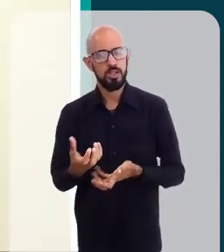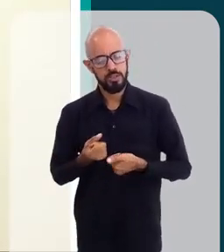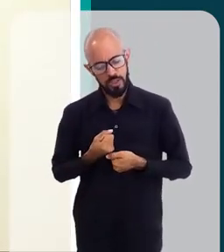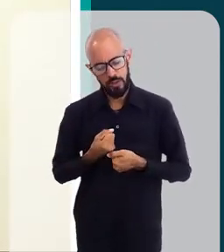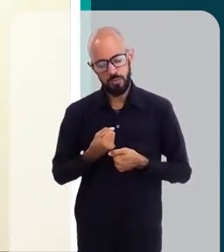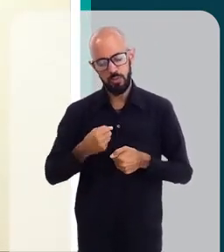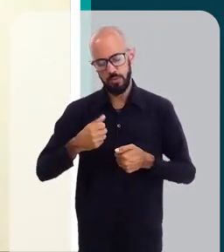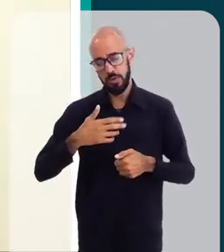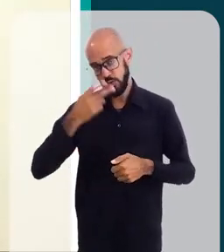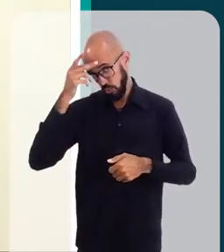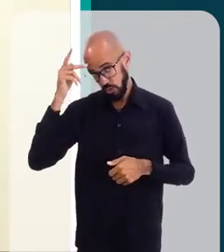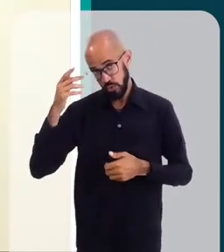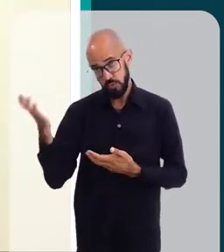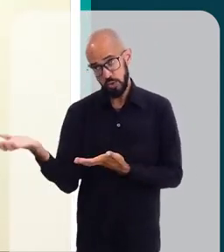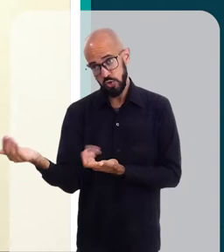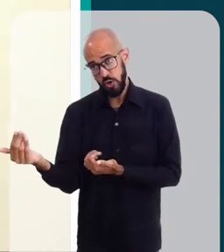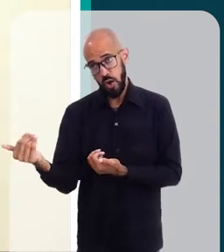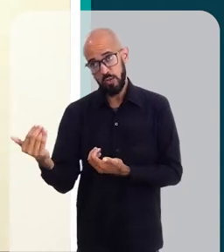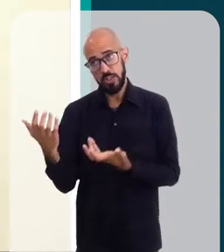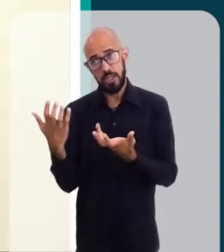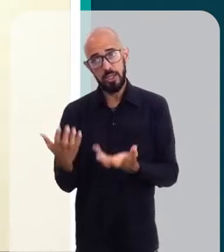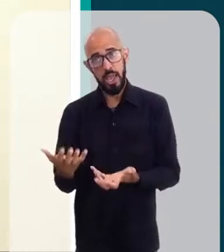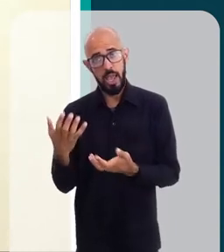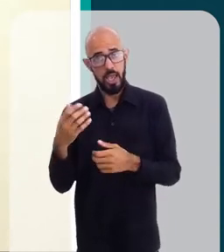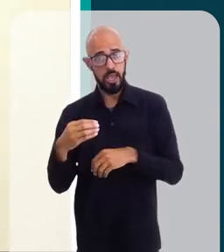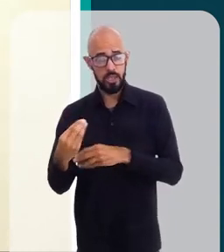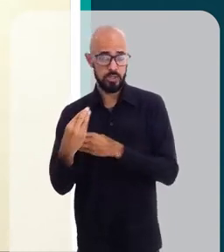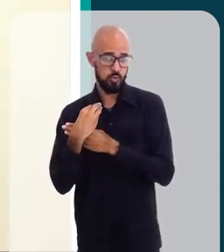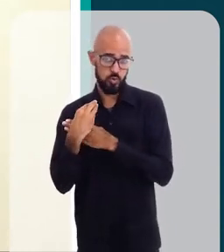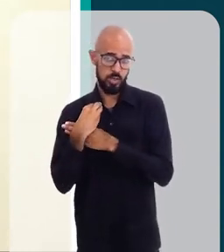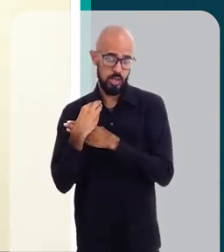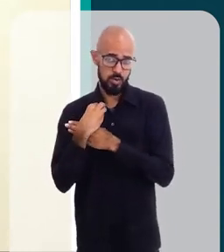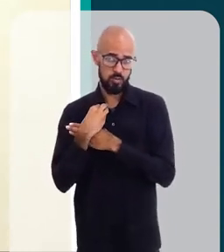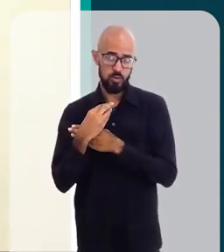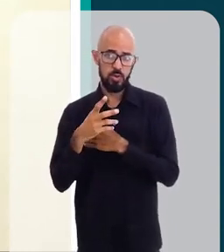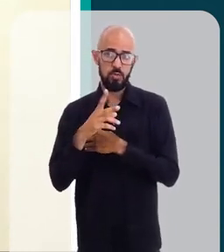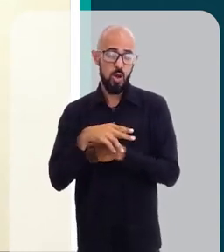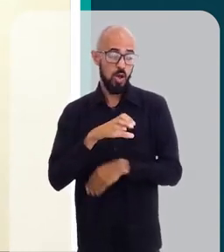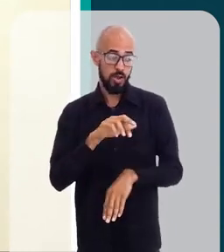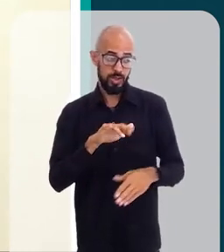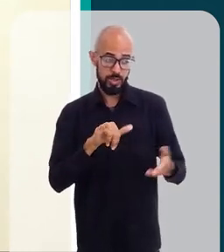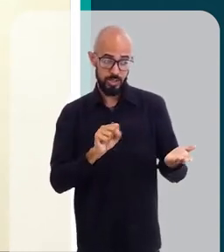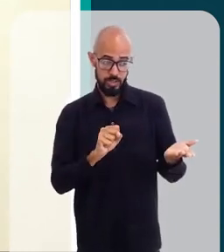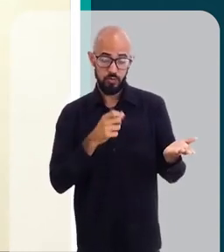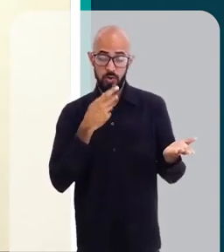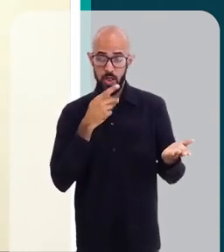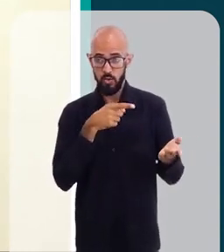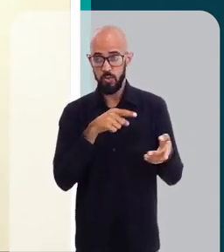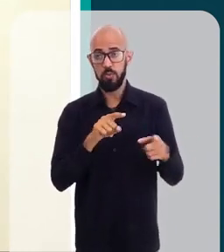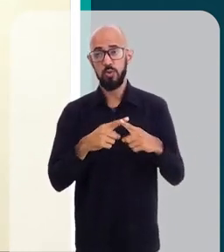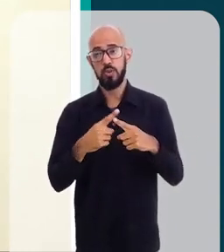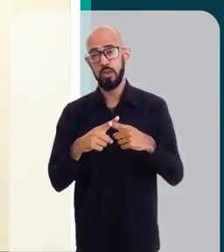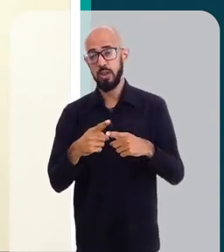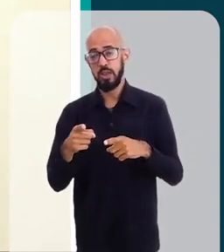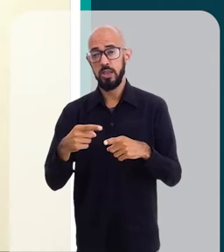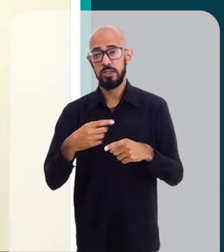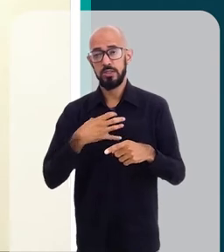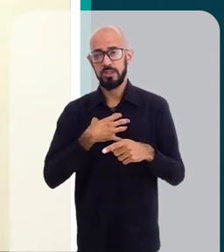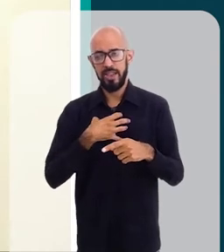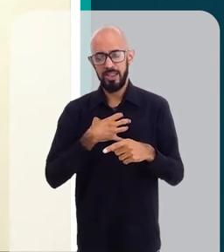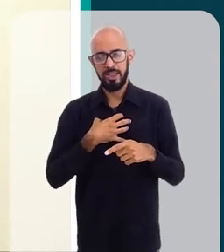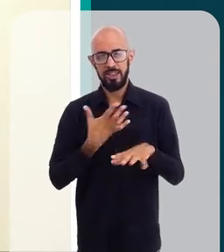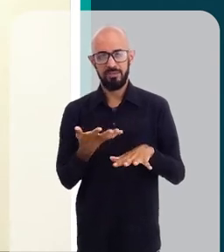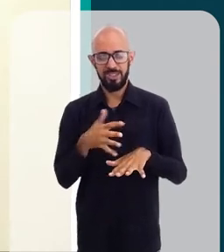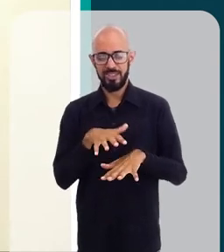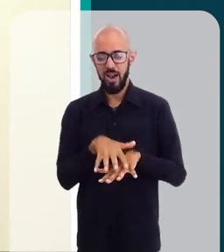recebo pacientes mais jovens, procurando cuidado, pegando o gancho da Cristiane, porque agora eles se sentem